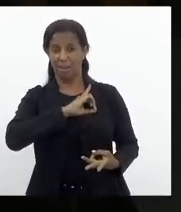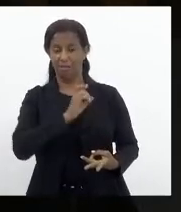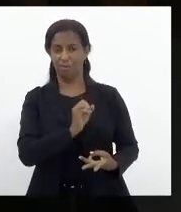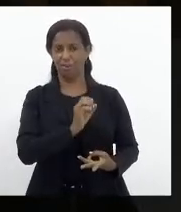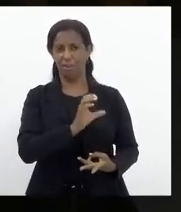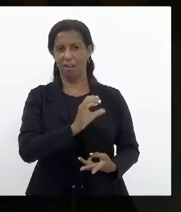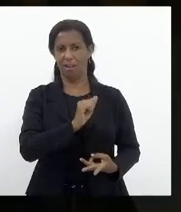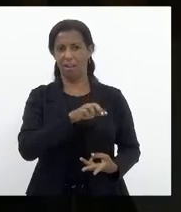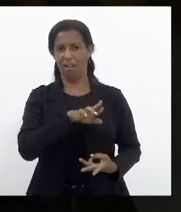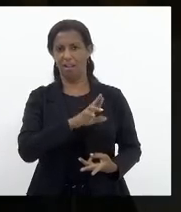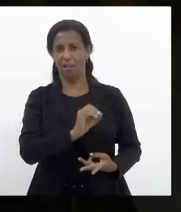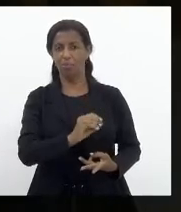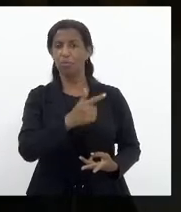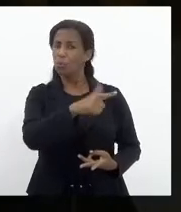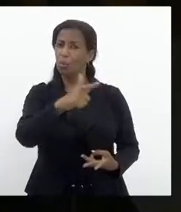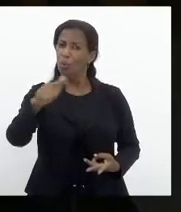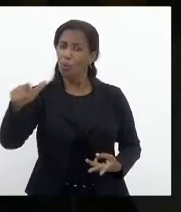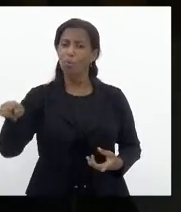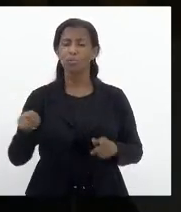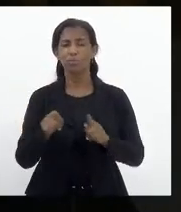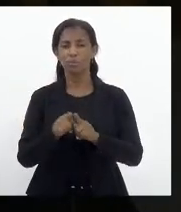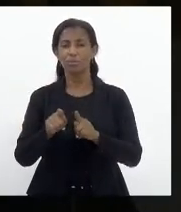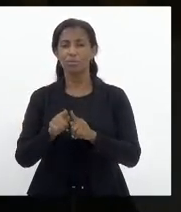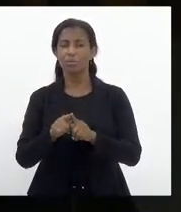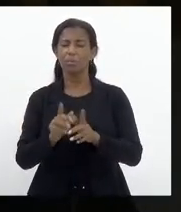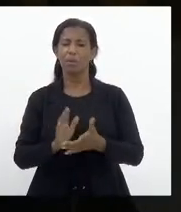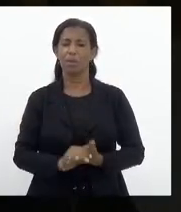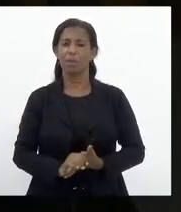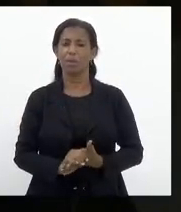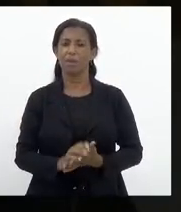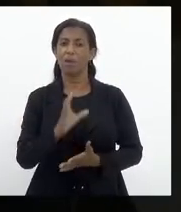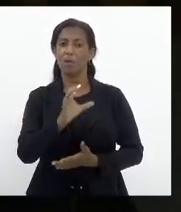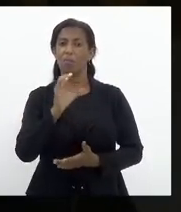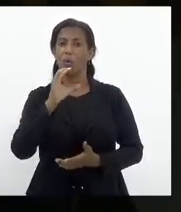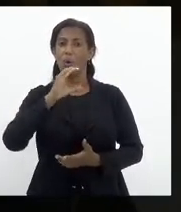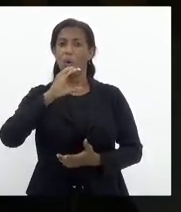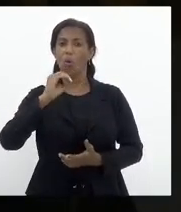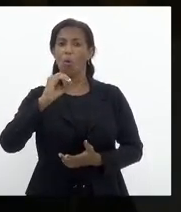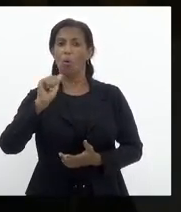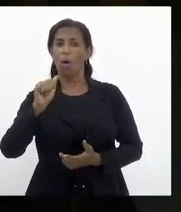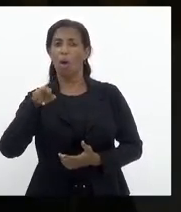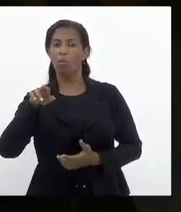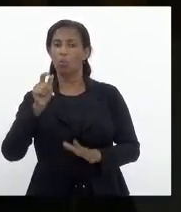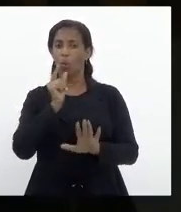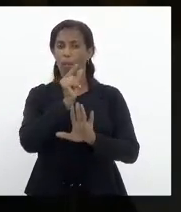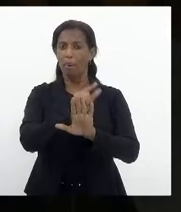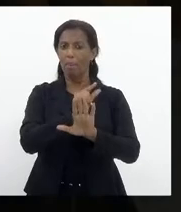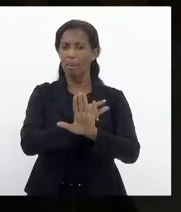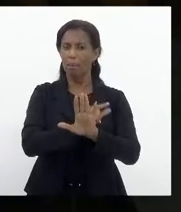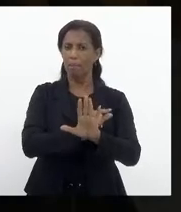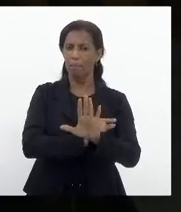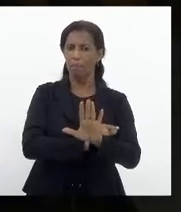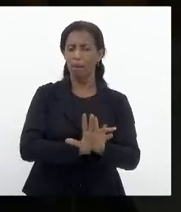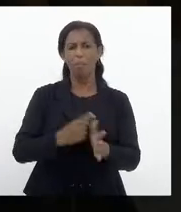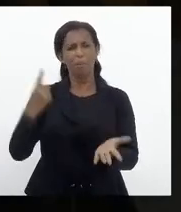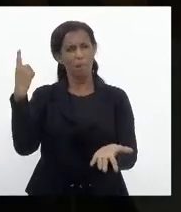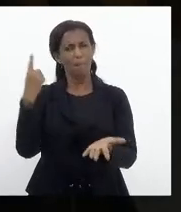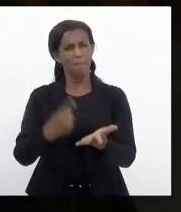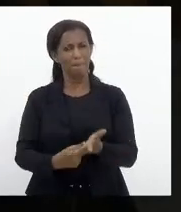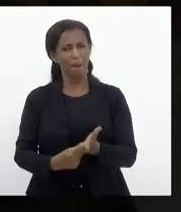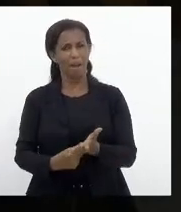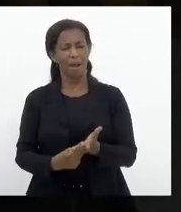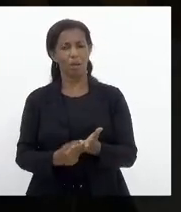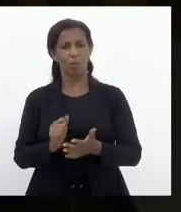Augusto e tantos outros que forem coautores desse projeto, porque esse é um marco, é um